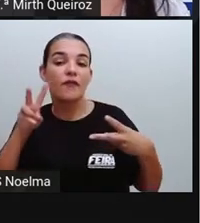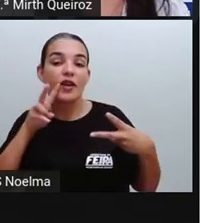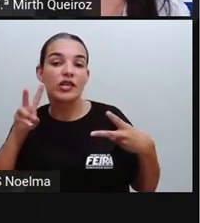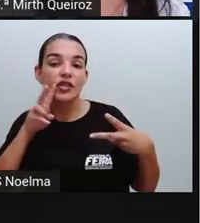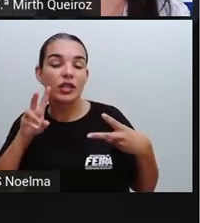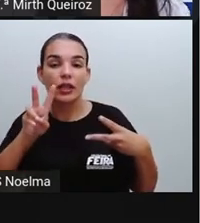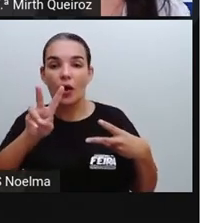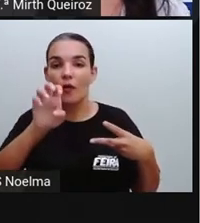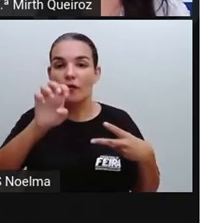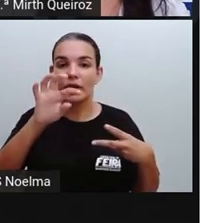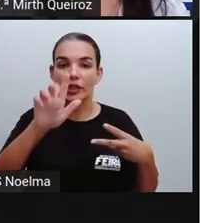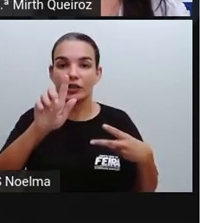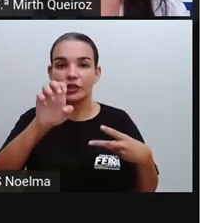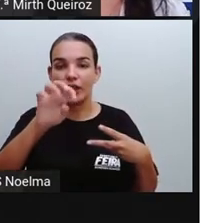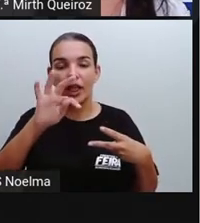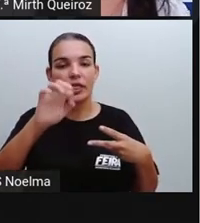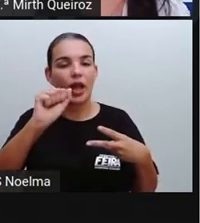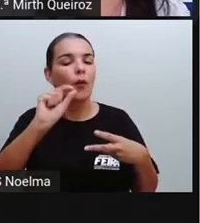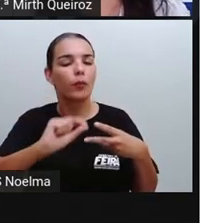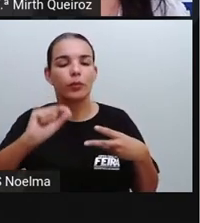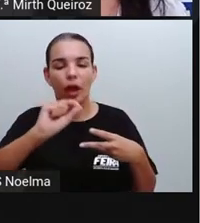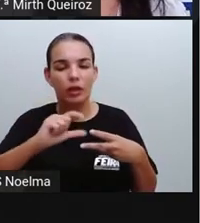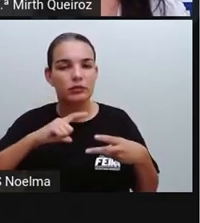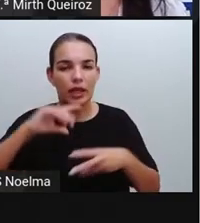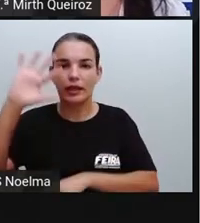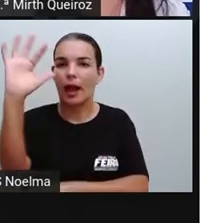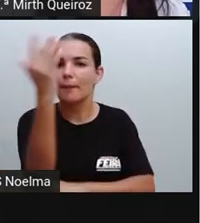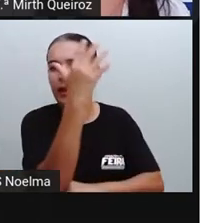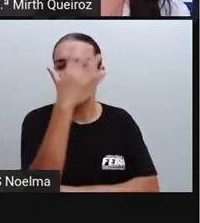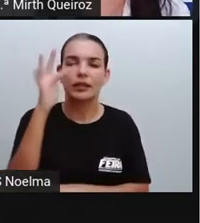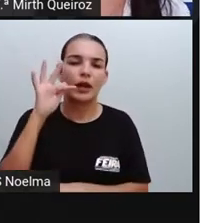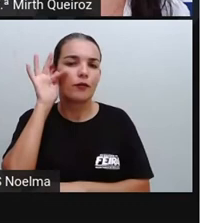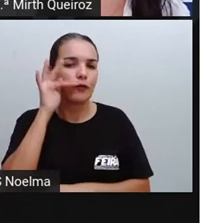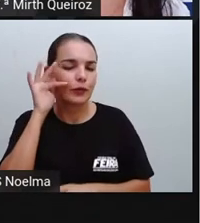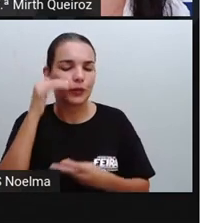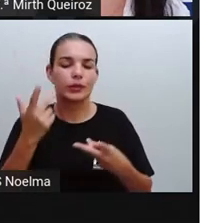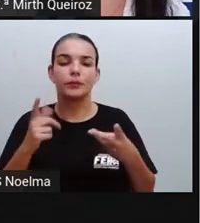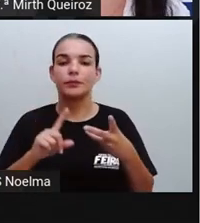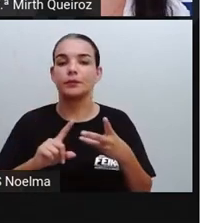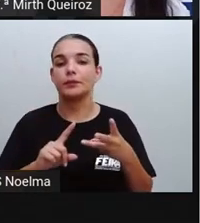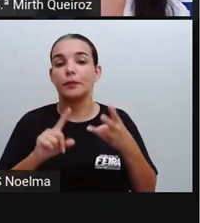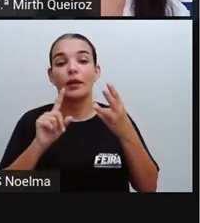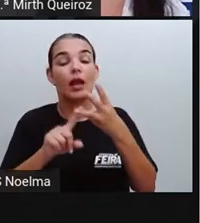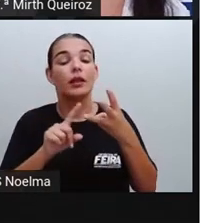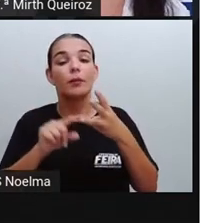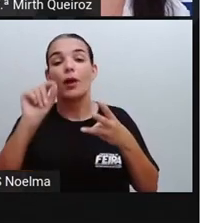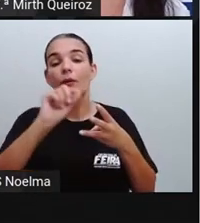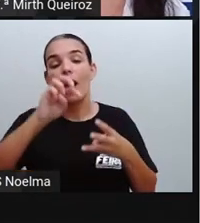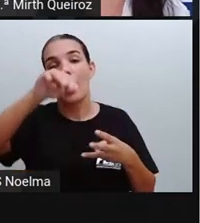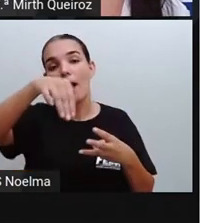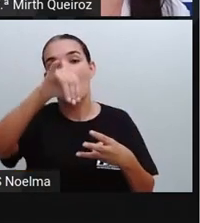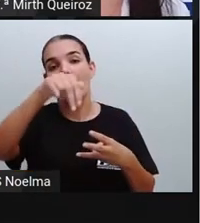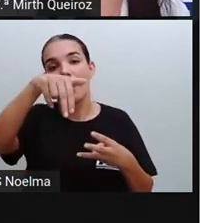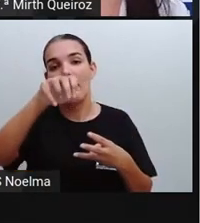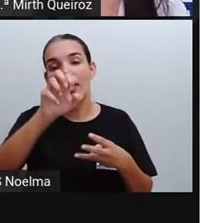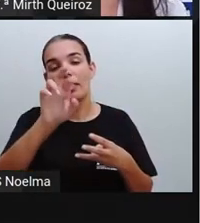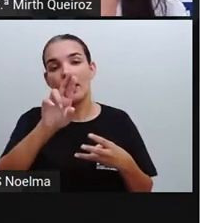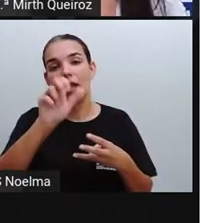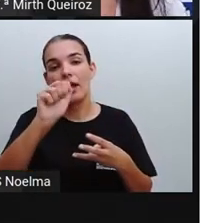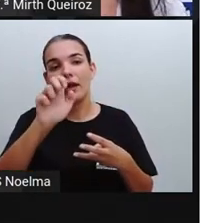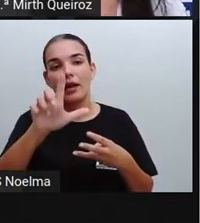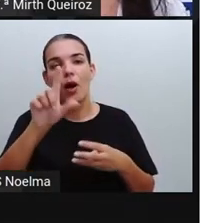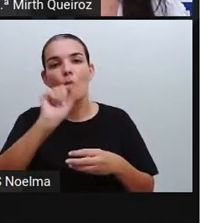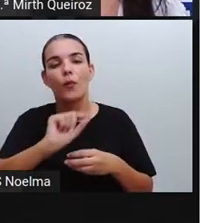que é através das plantas, né? das frutas e mineral, que são as